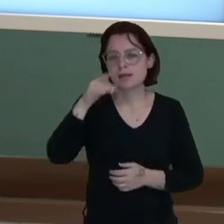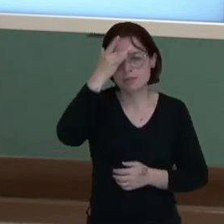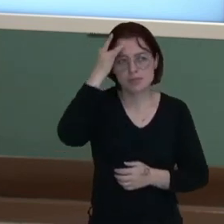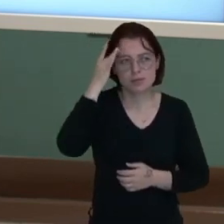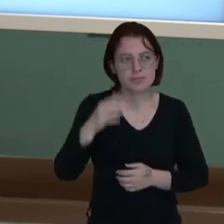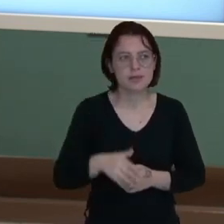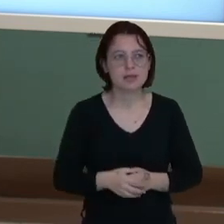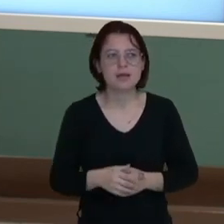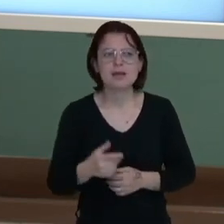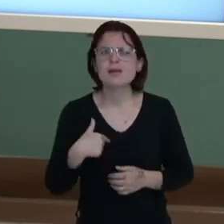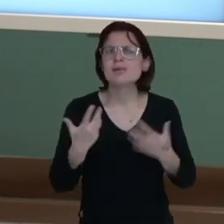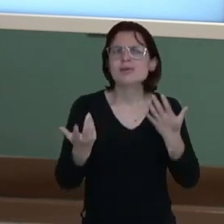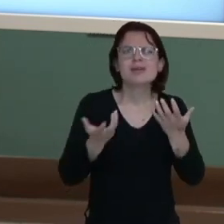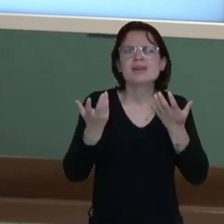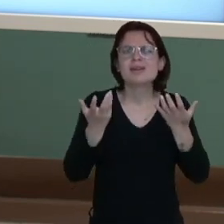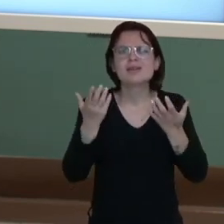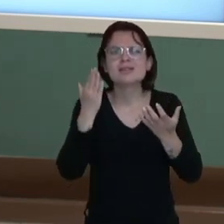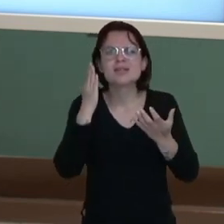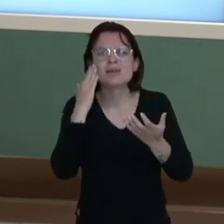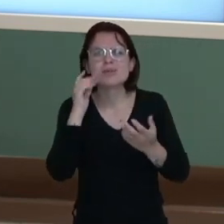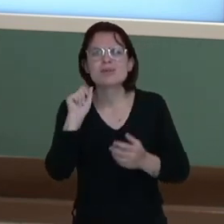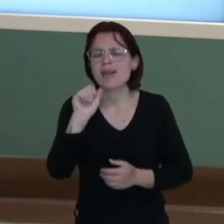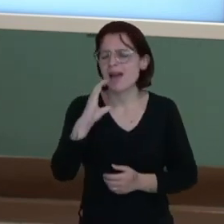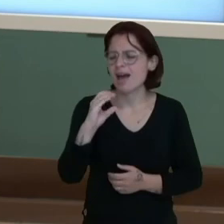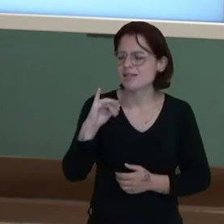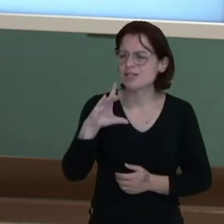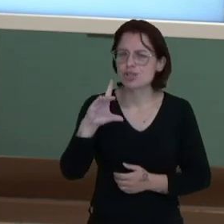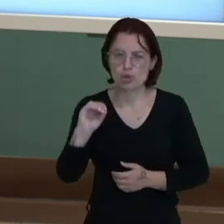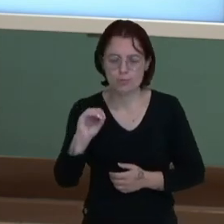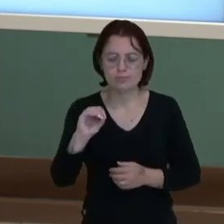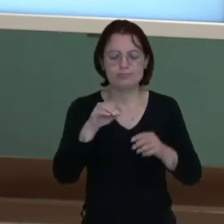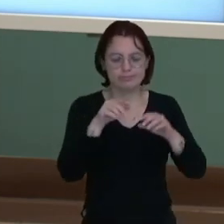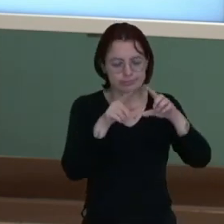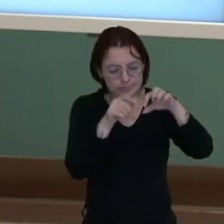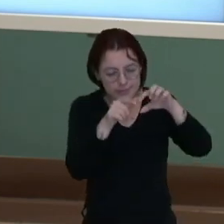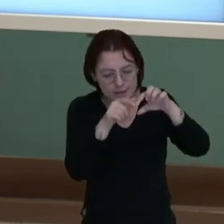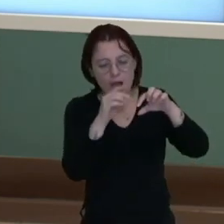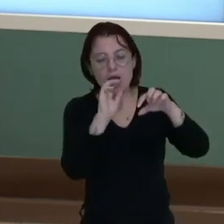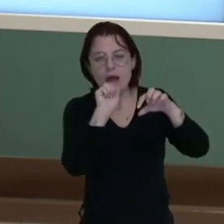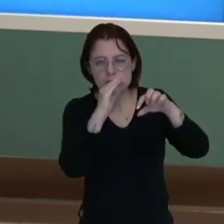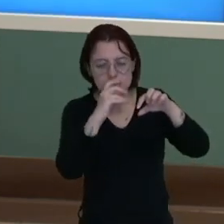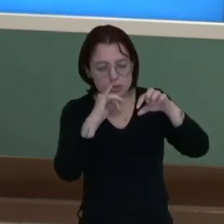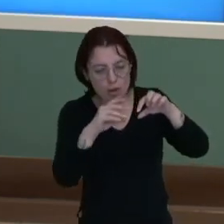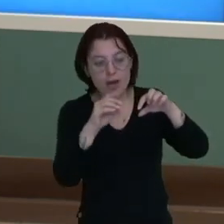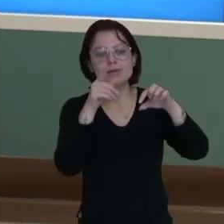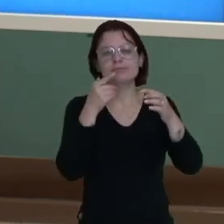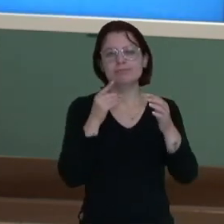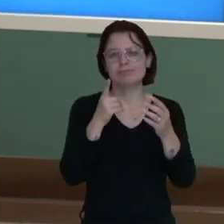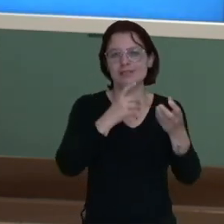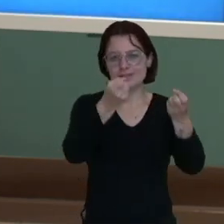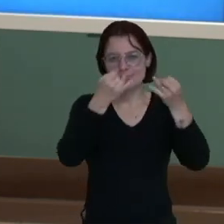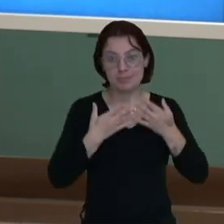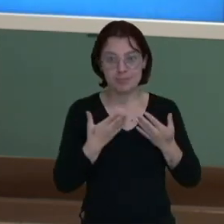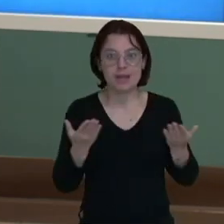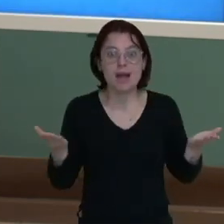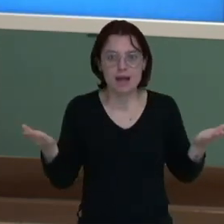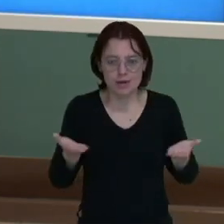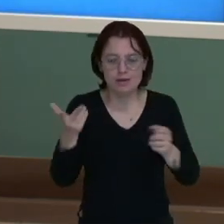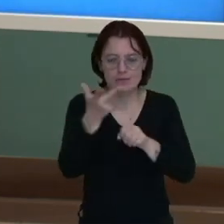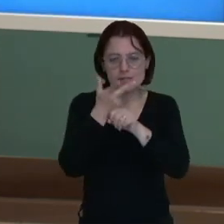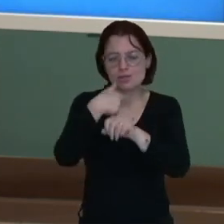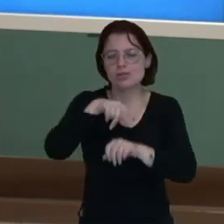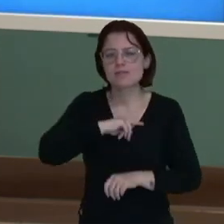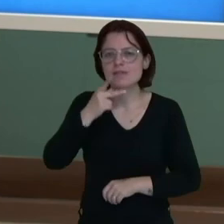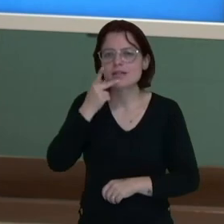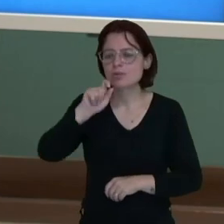Ah, eu preciso saber o que é um ácido? Você vai lá na enciclopédia e você tem essa explicação. Galera, neste vídeo nós falamos